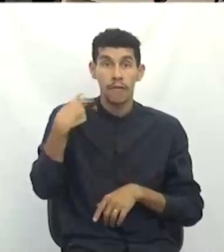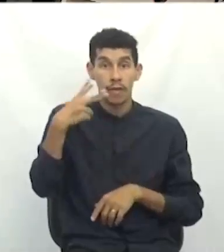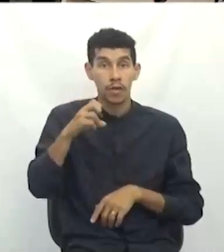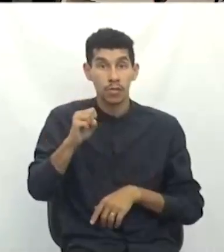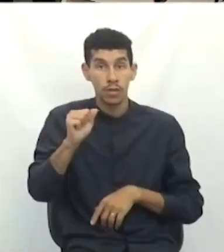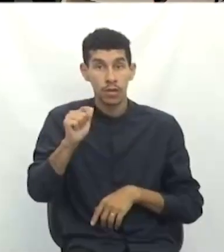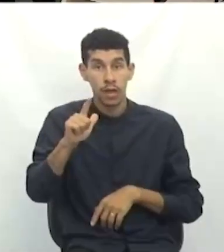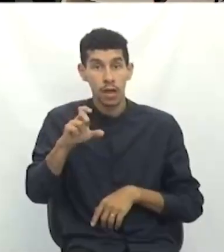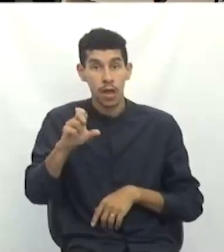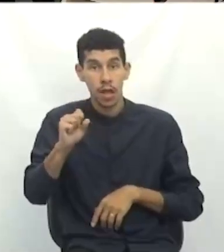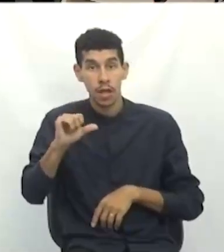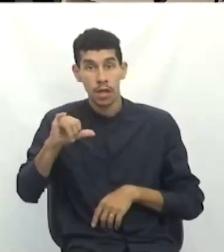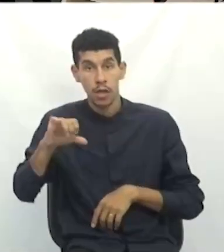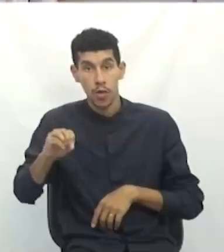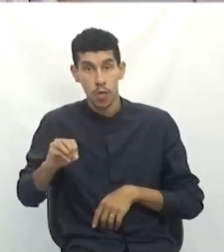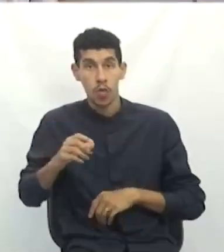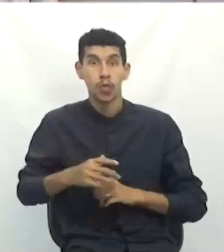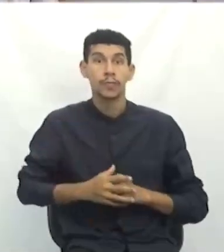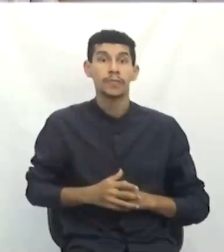Lima.